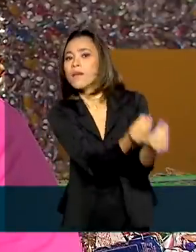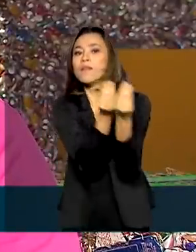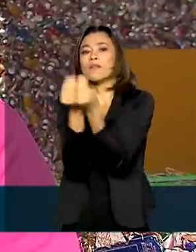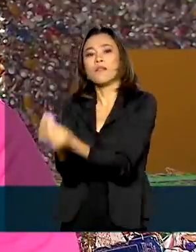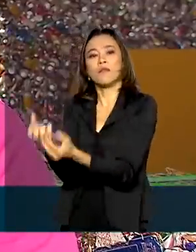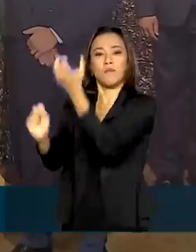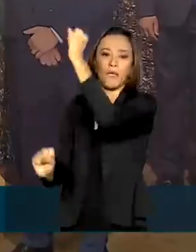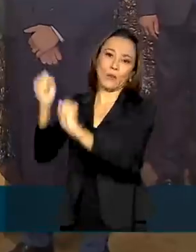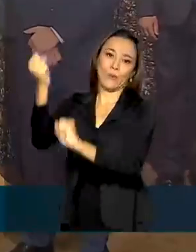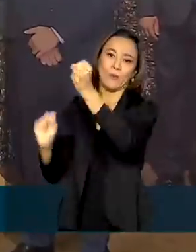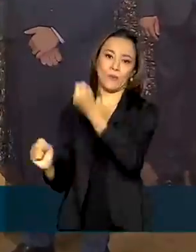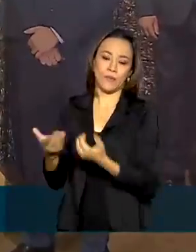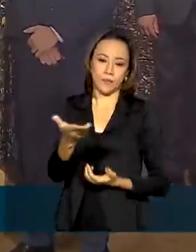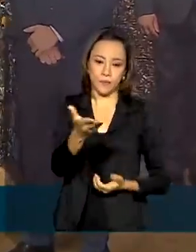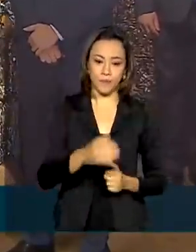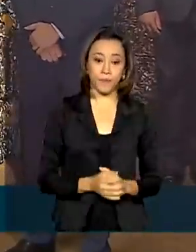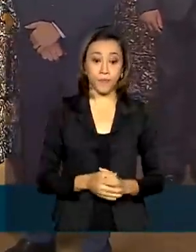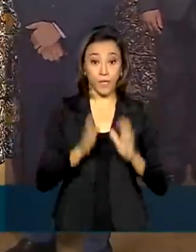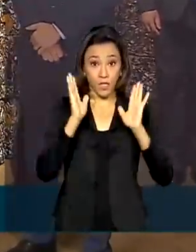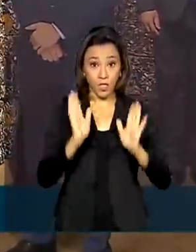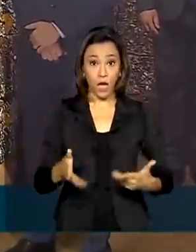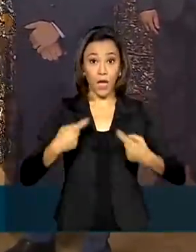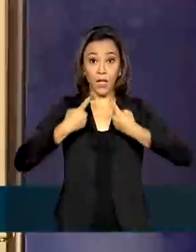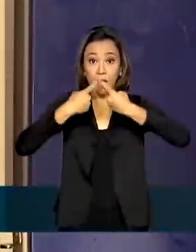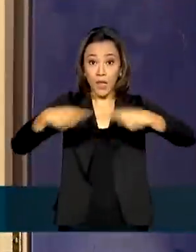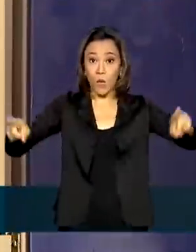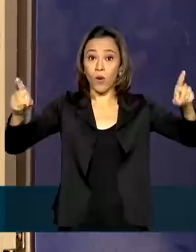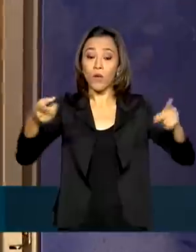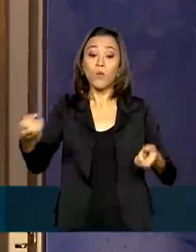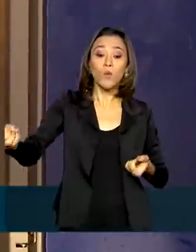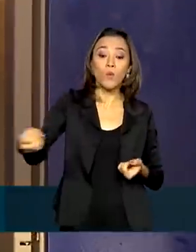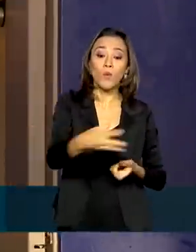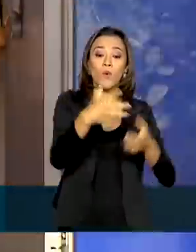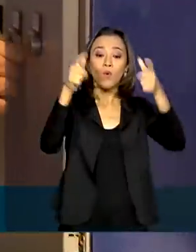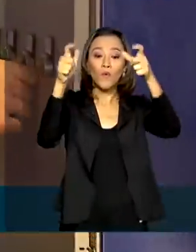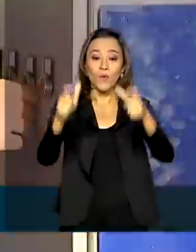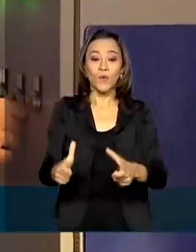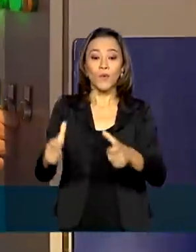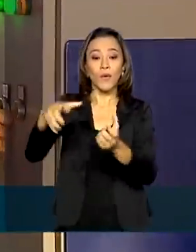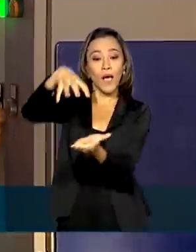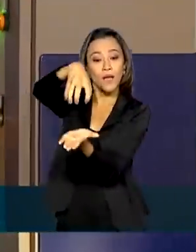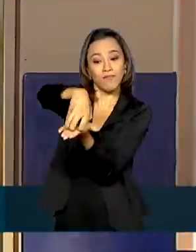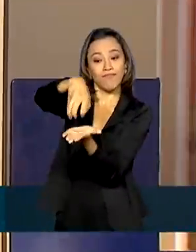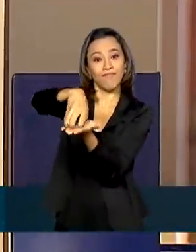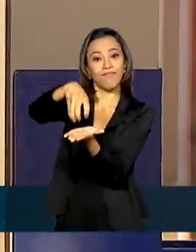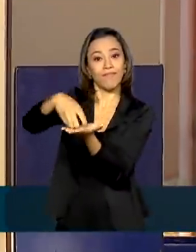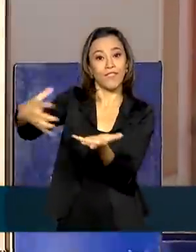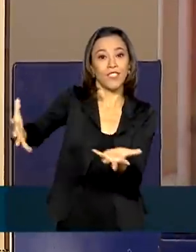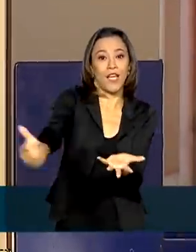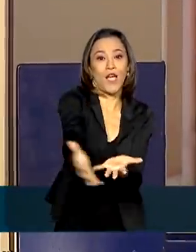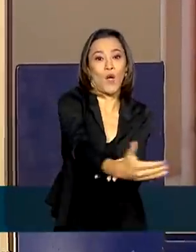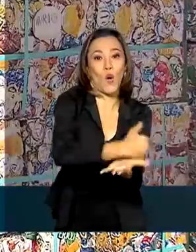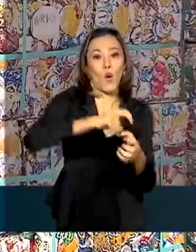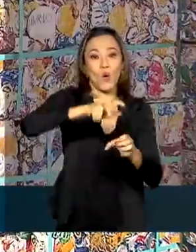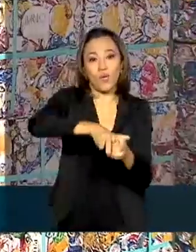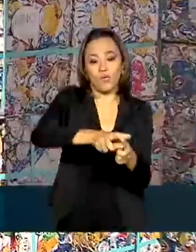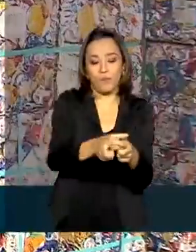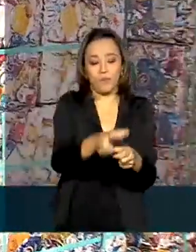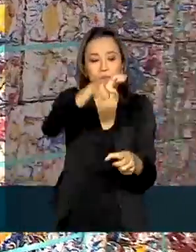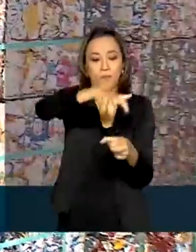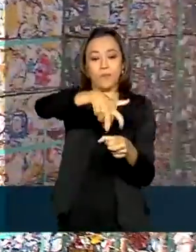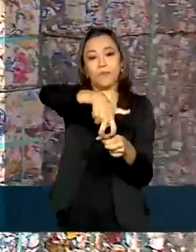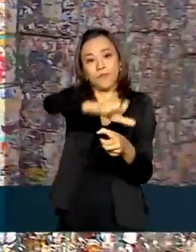produtiva, para a indústria. Foi inaugurado no evento o novo centro de coleta de sucata de alumínio em Brasília. O local, que pertence ao setor